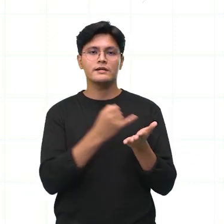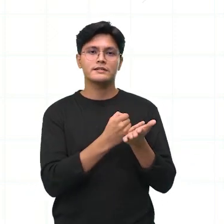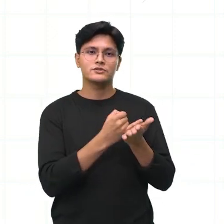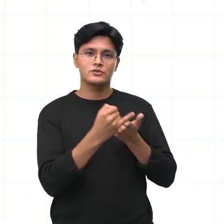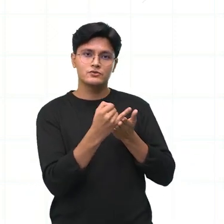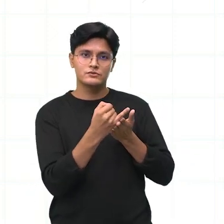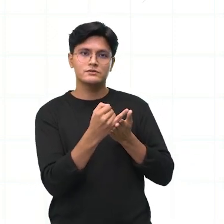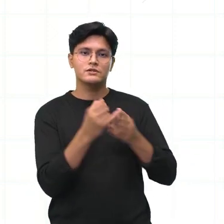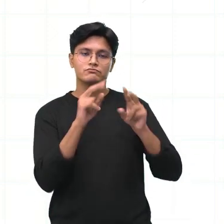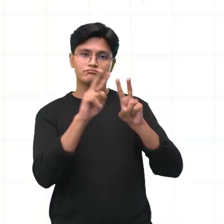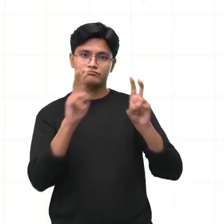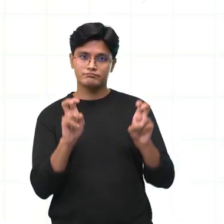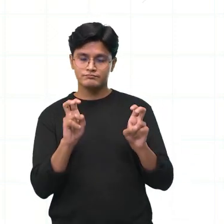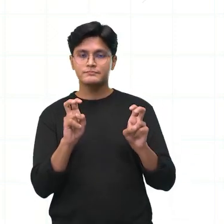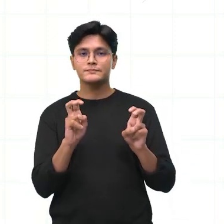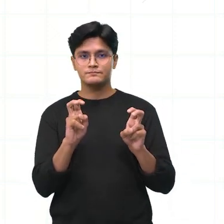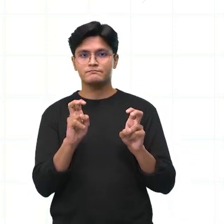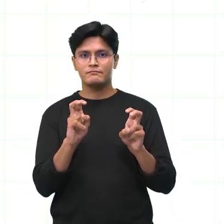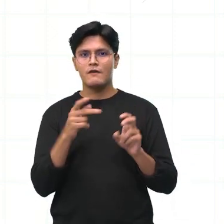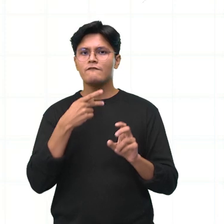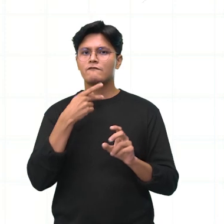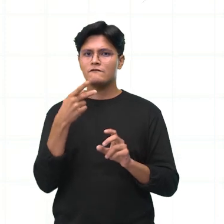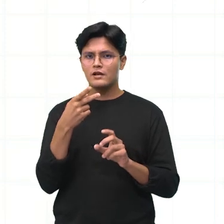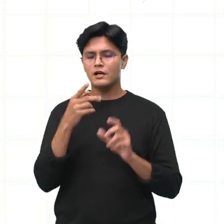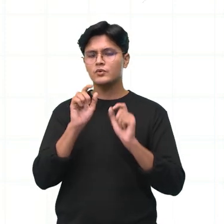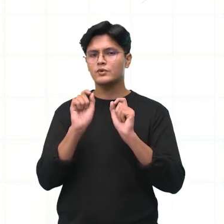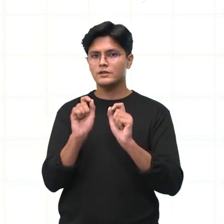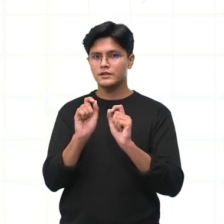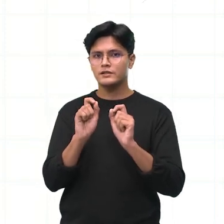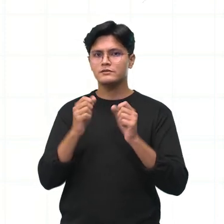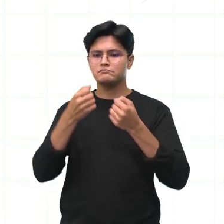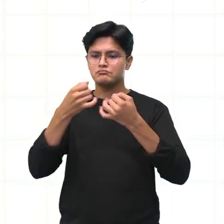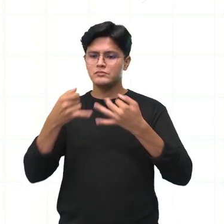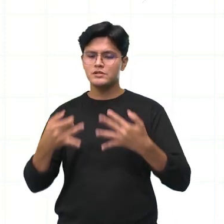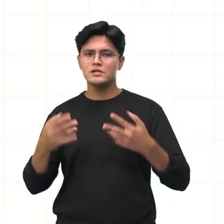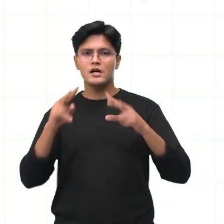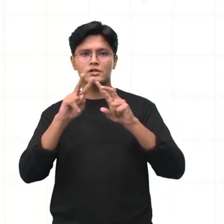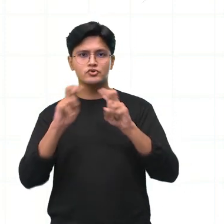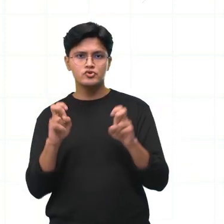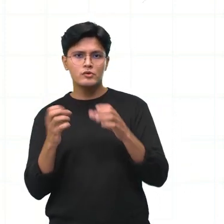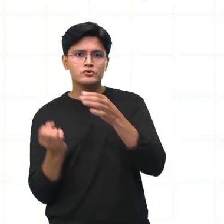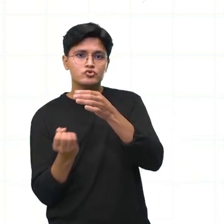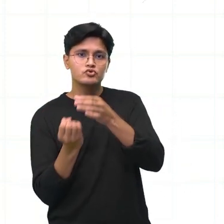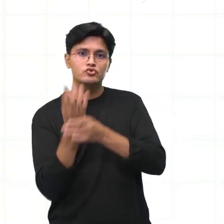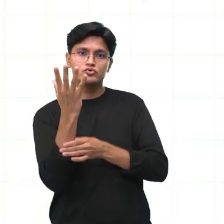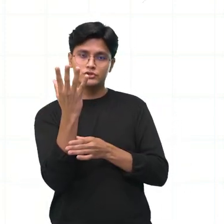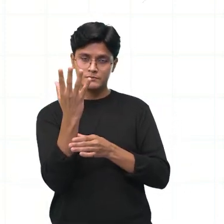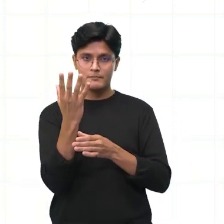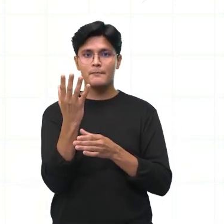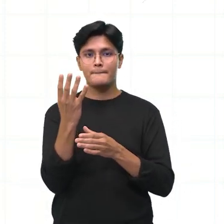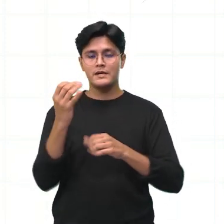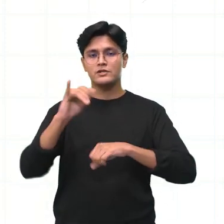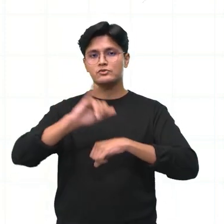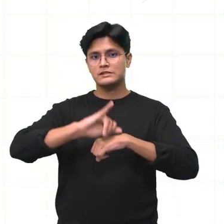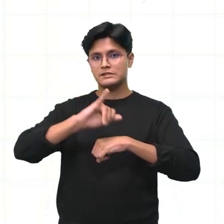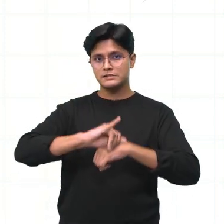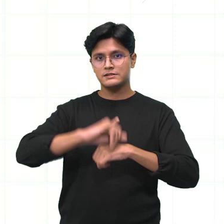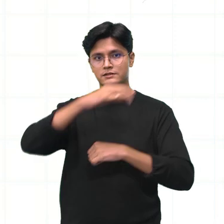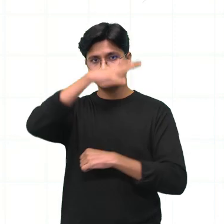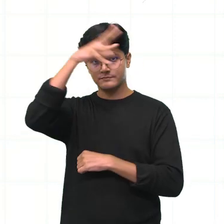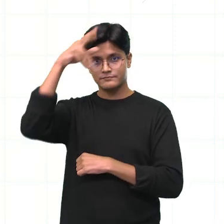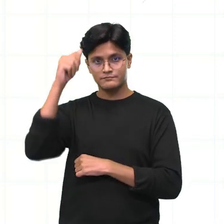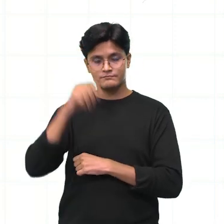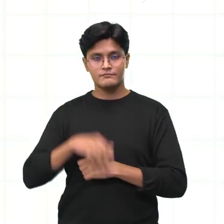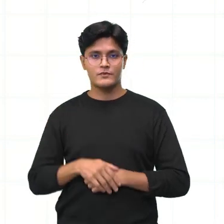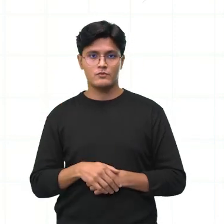do assunto. Foi falado, então, nós vamos falar sobre o surgimento da cidade de Manaus. Quem está escutando